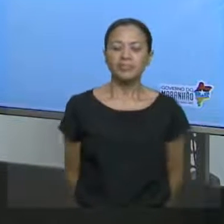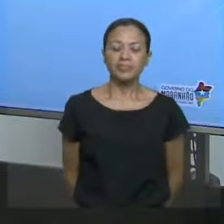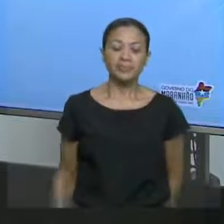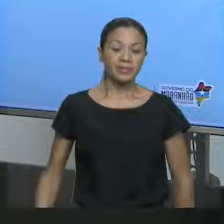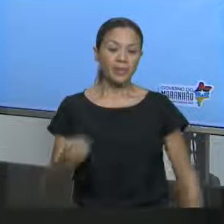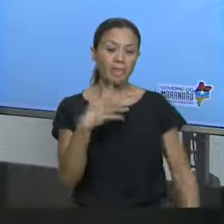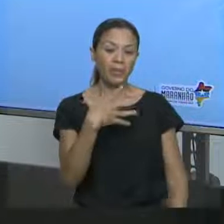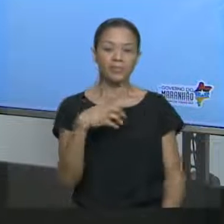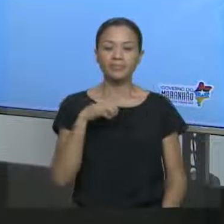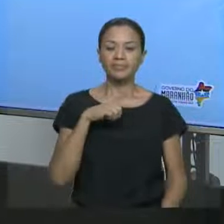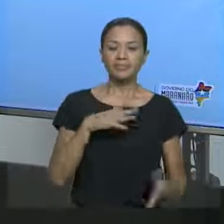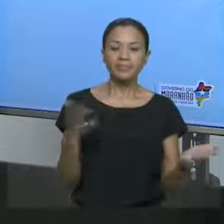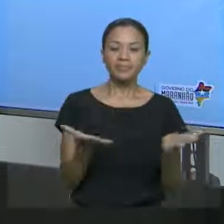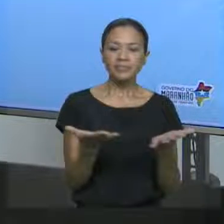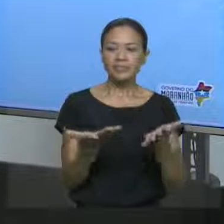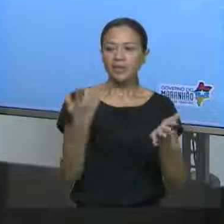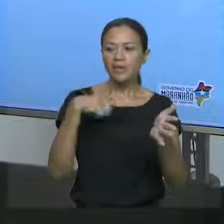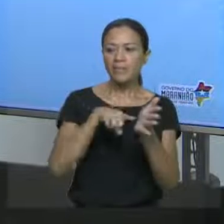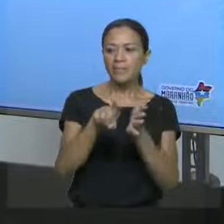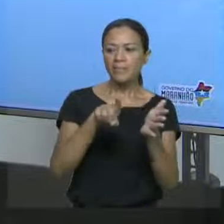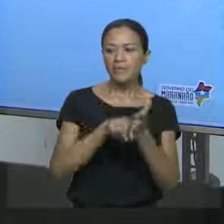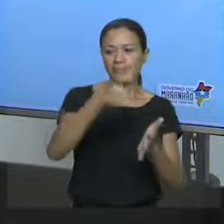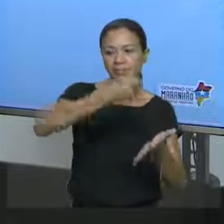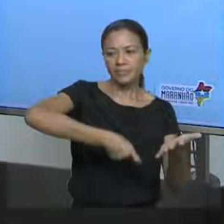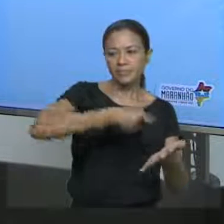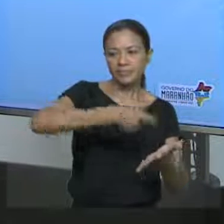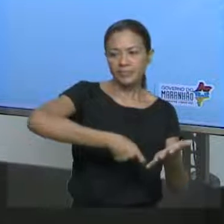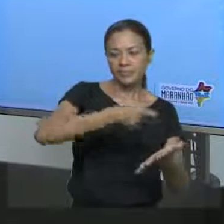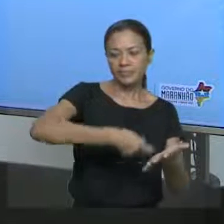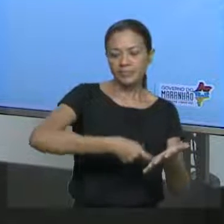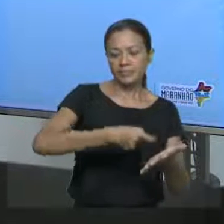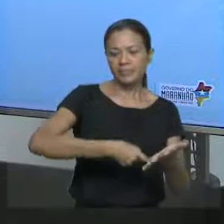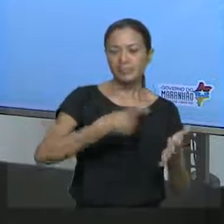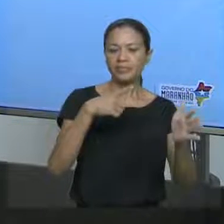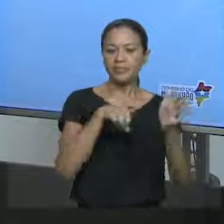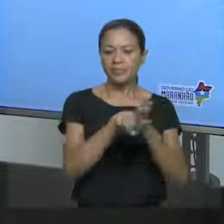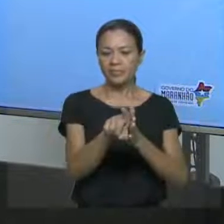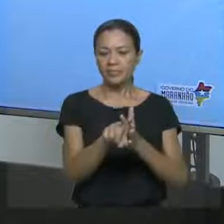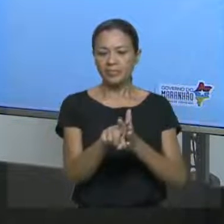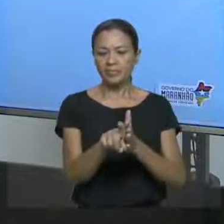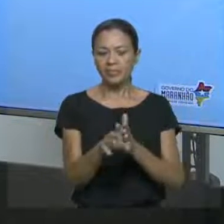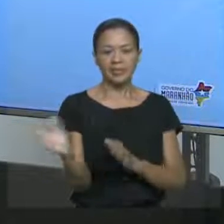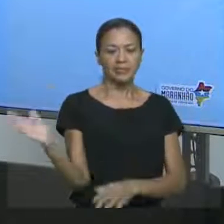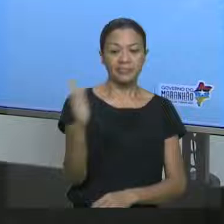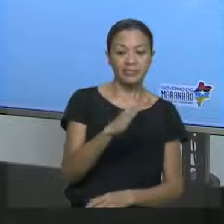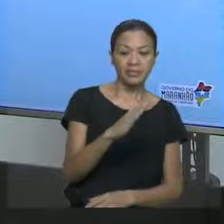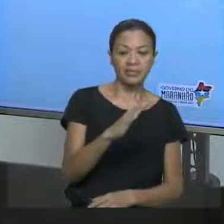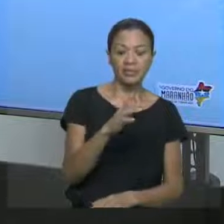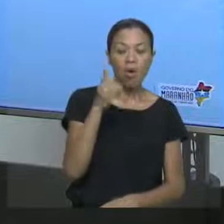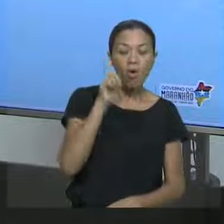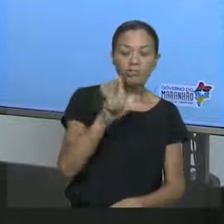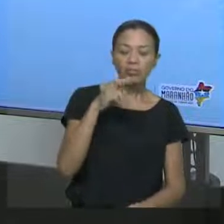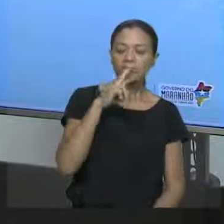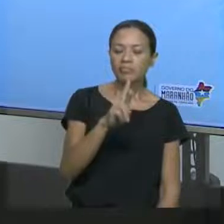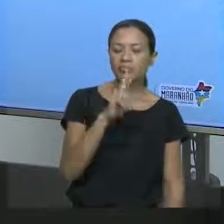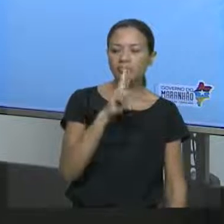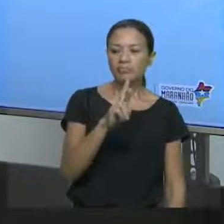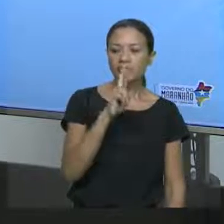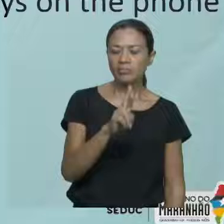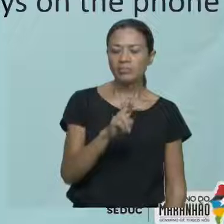Bom, temos agora umas perguntas sobre esse texto, né? Questions about the test. Vamos lá ver se vocês conseguem responder.